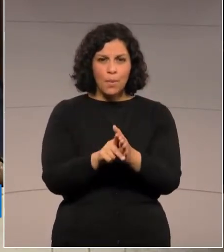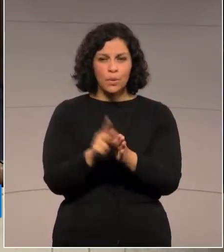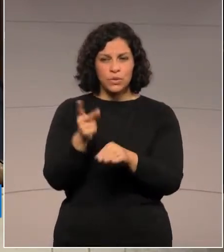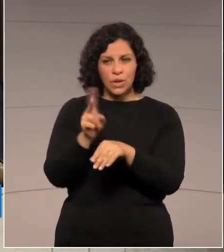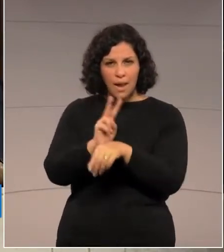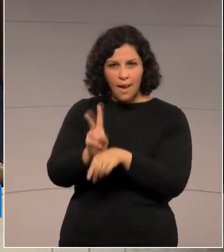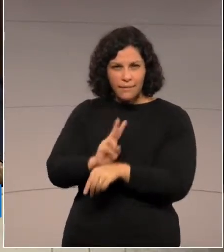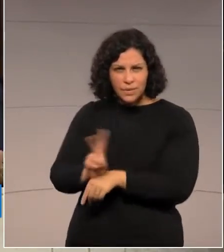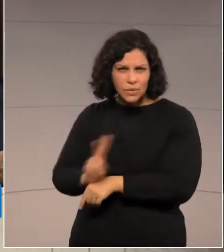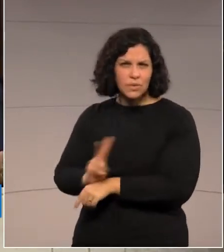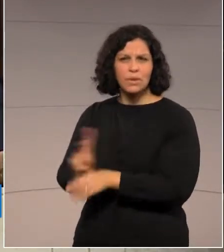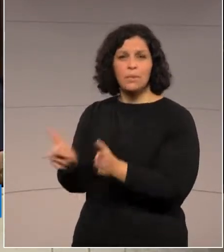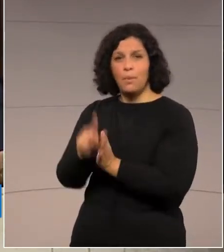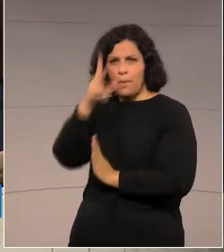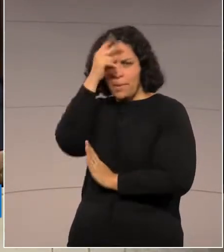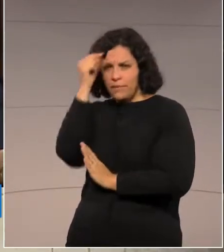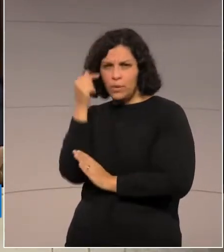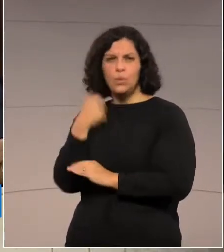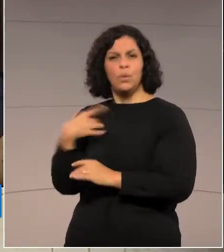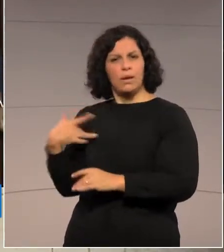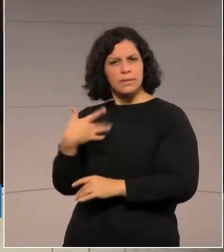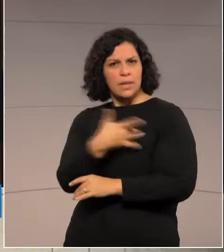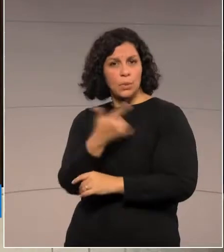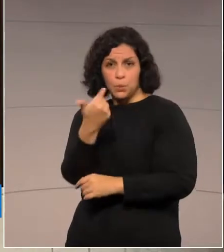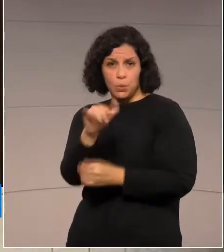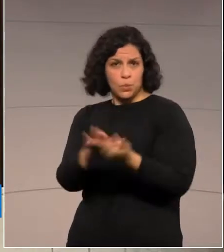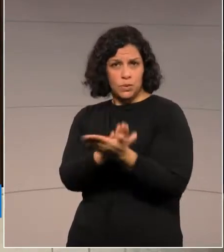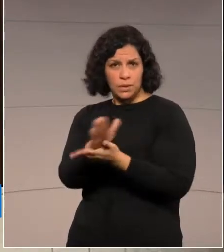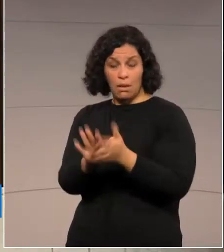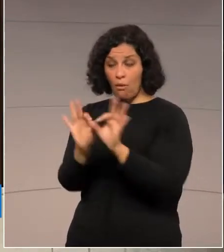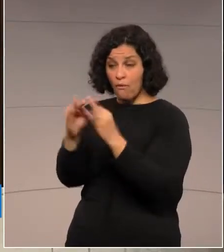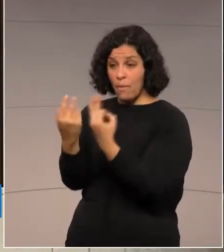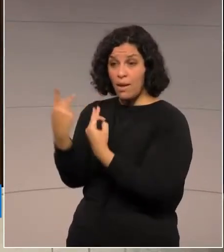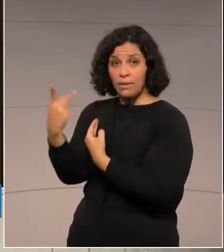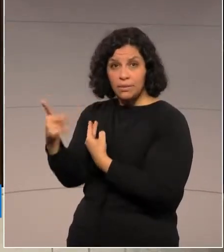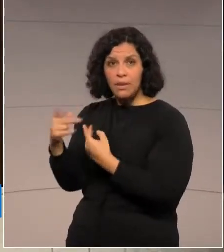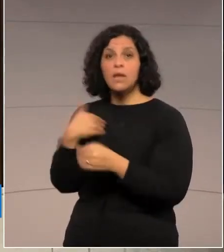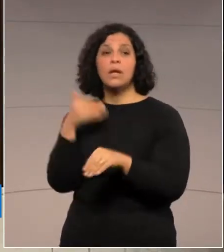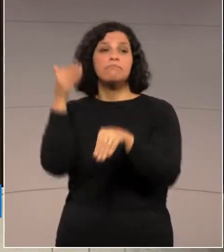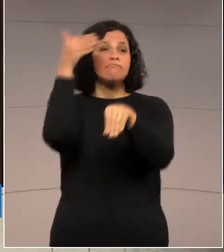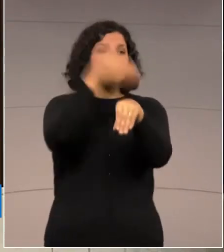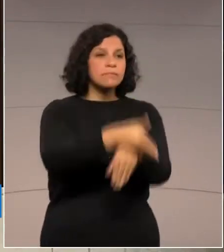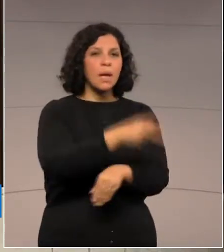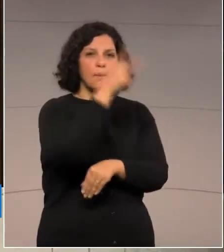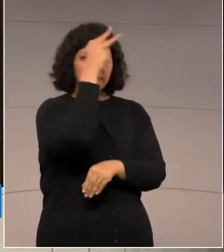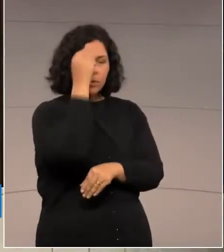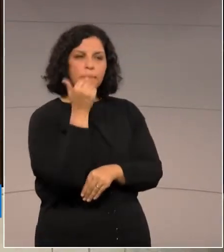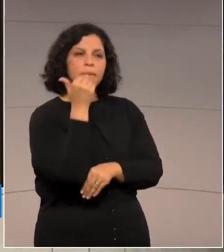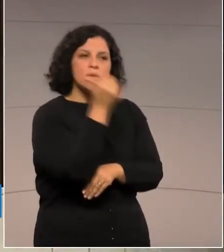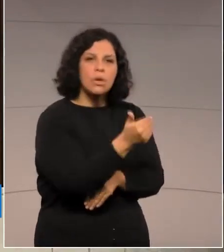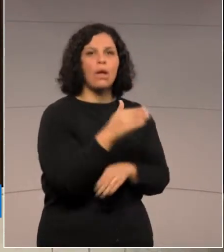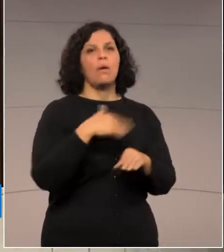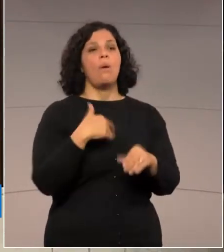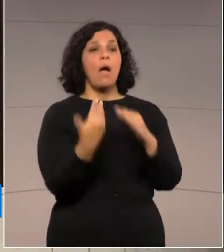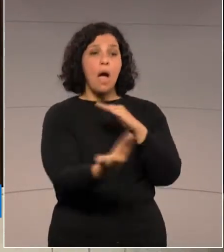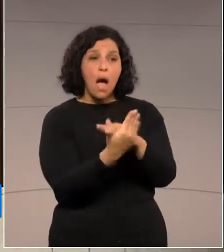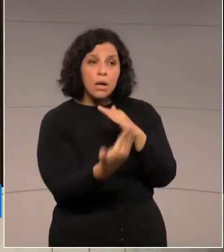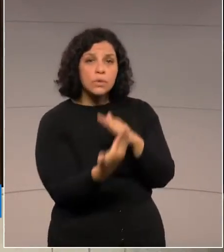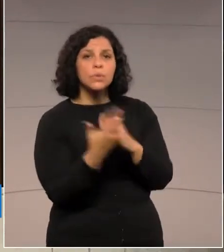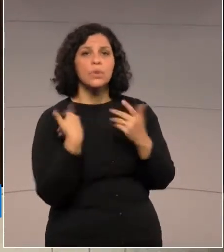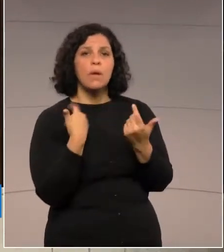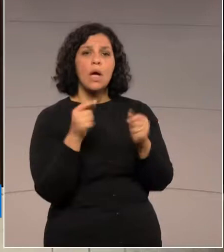municipal. A família dela foi várias vezes à prefeitura pedir ajuda,